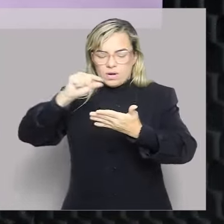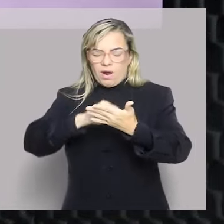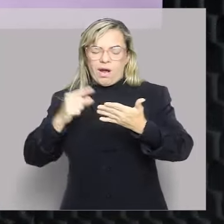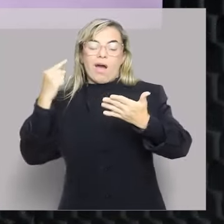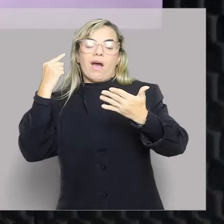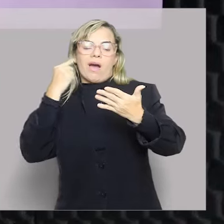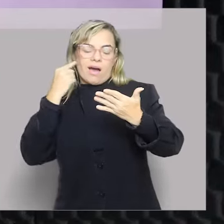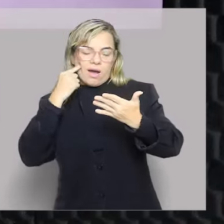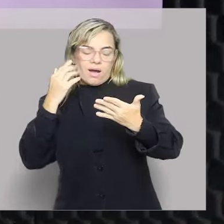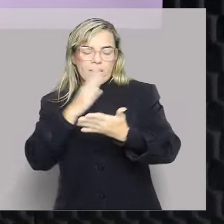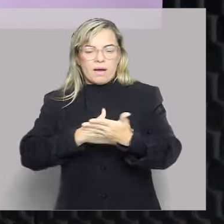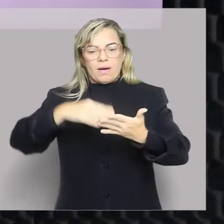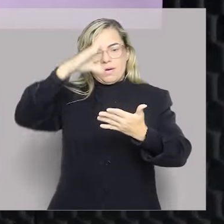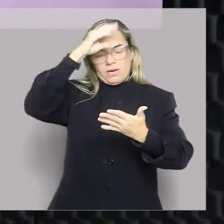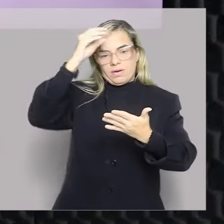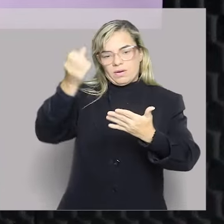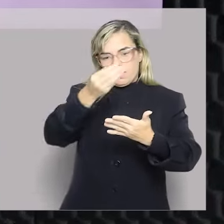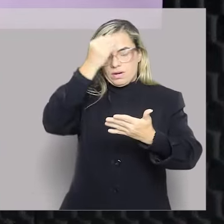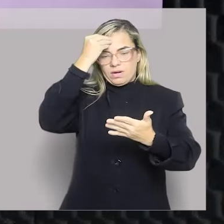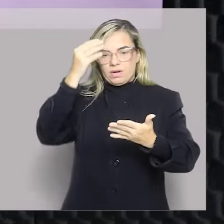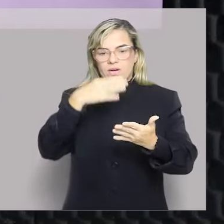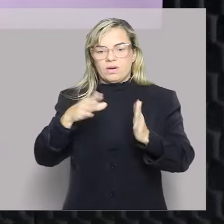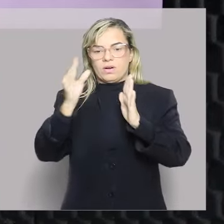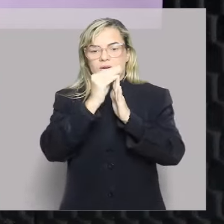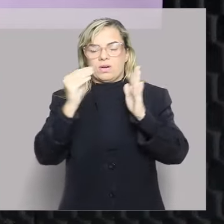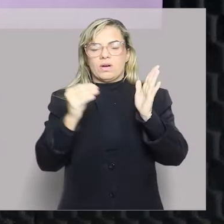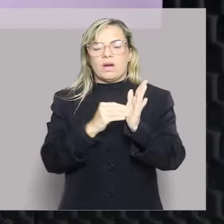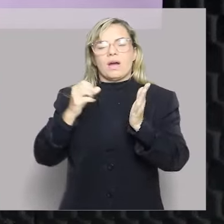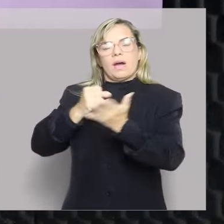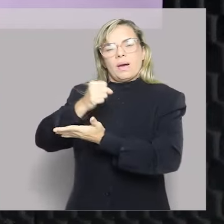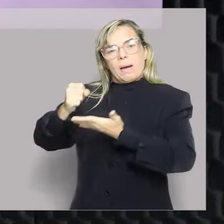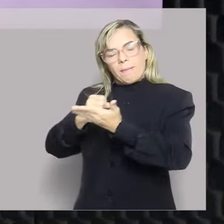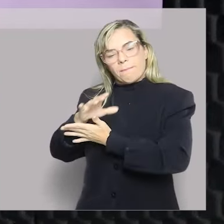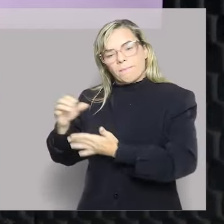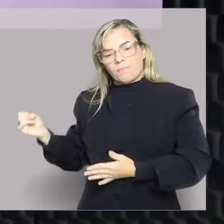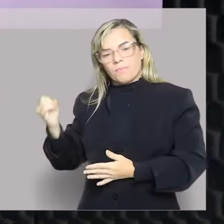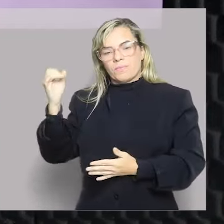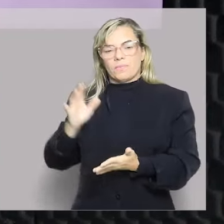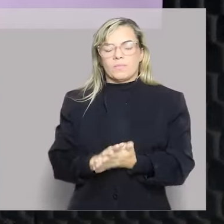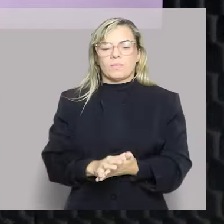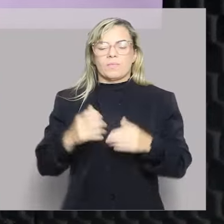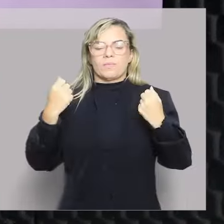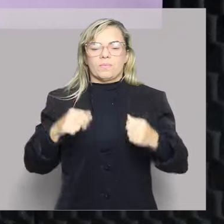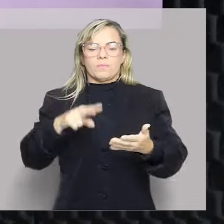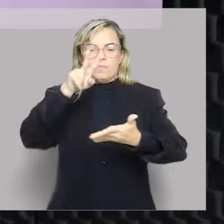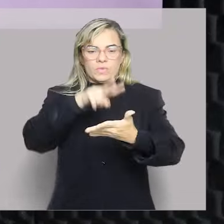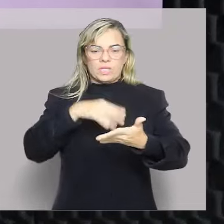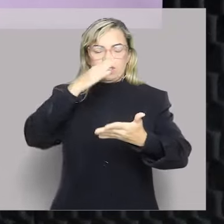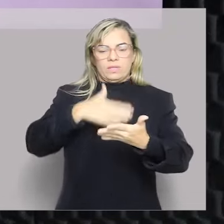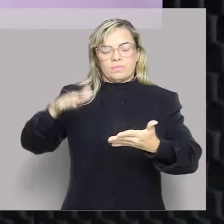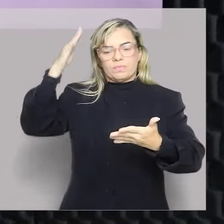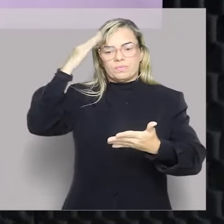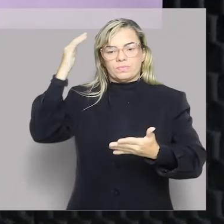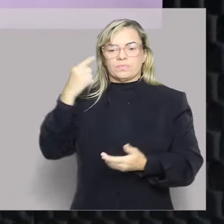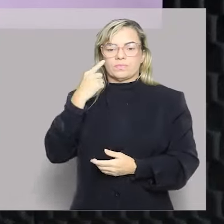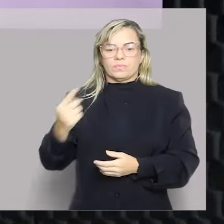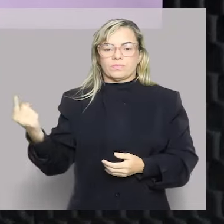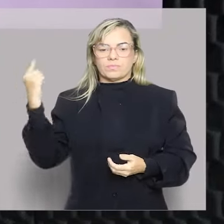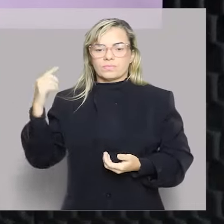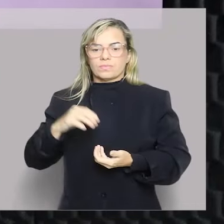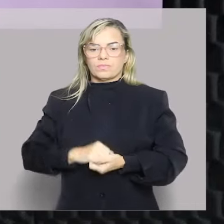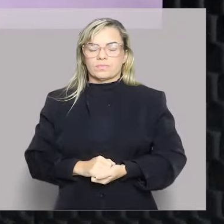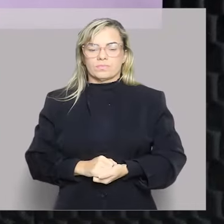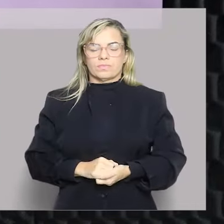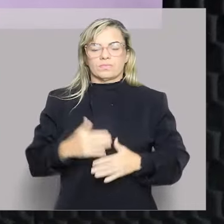dúvida. Mas aqui a gente vai dar o conteúdo essencial que vocês precisam olhar. E aí, preste atenção que isso aqui vai cair